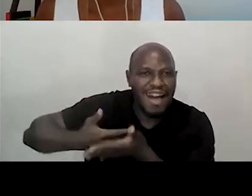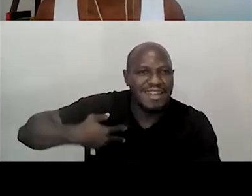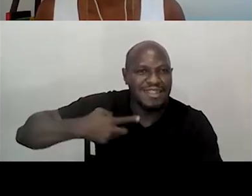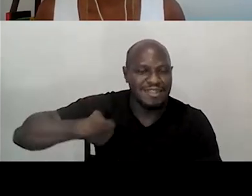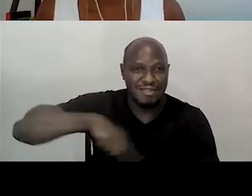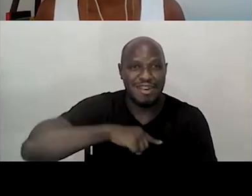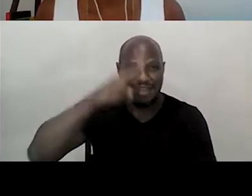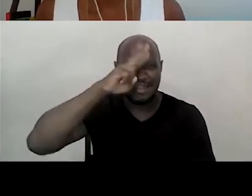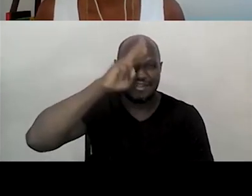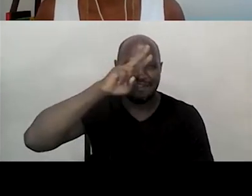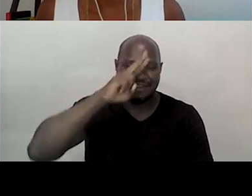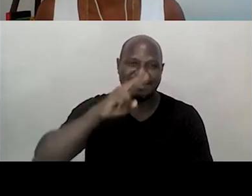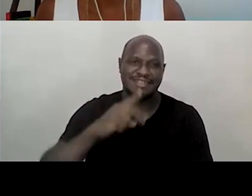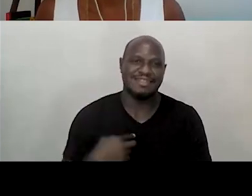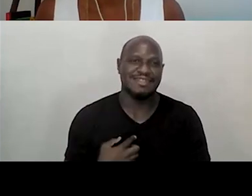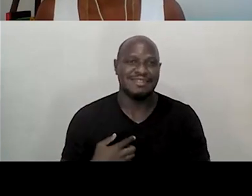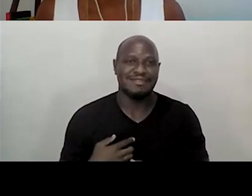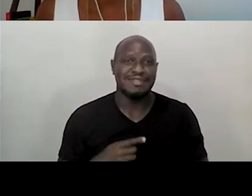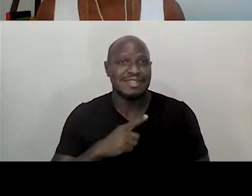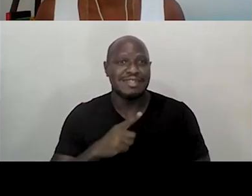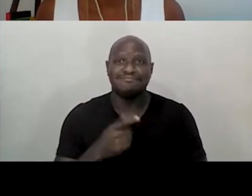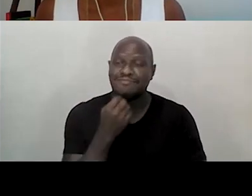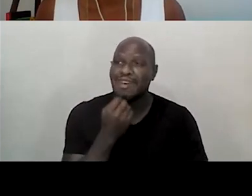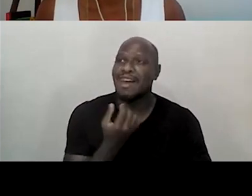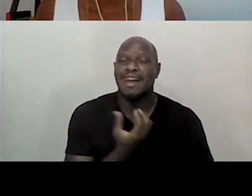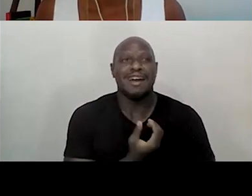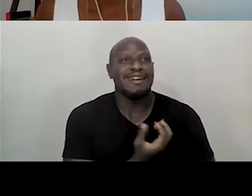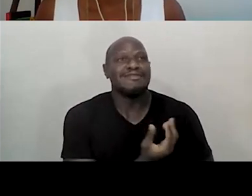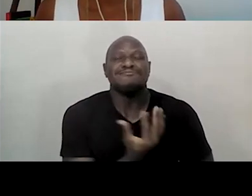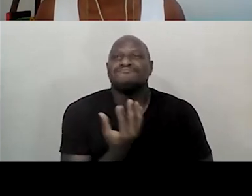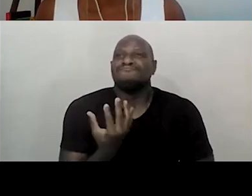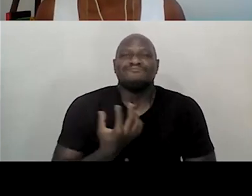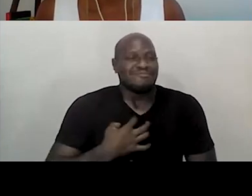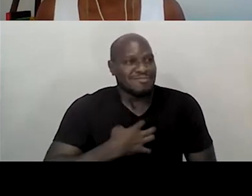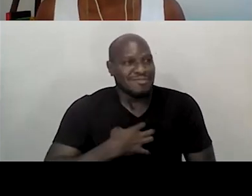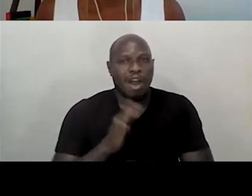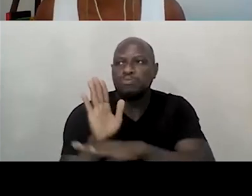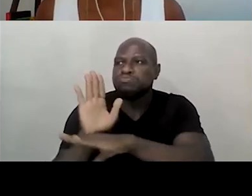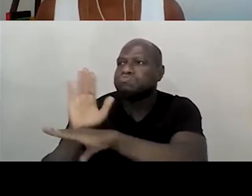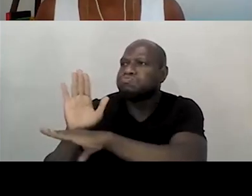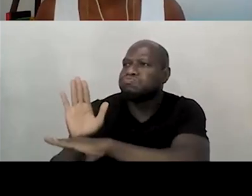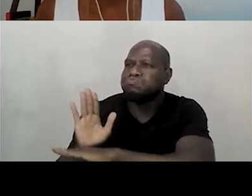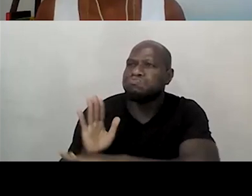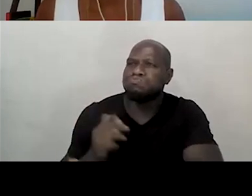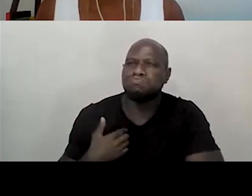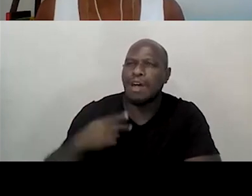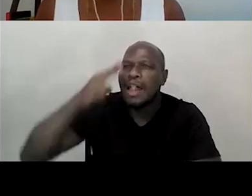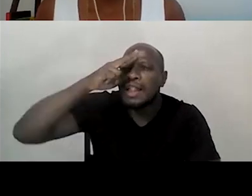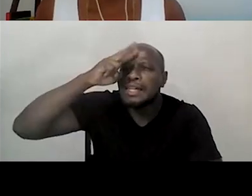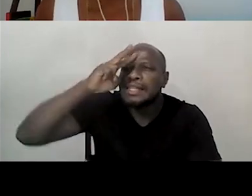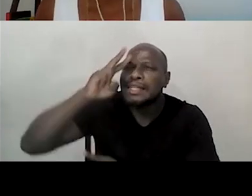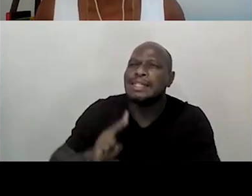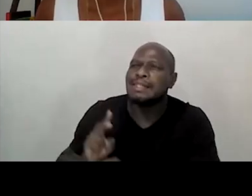história tem sido incendiada, o nosso cinema tem sido incendiado, a nossa memória tem sido